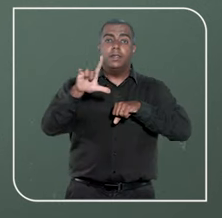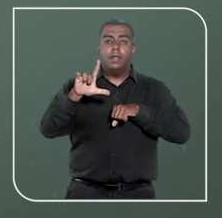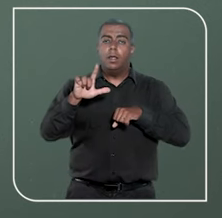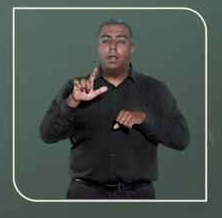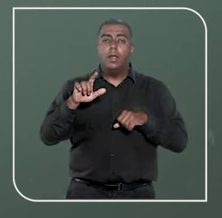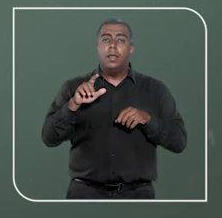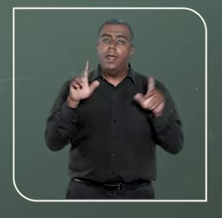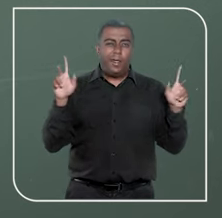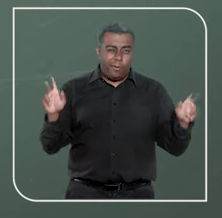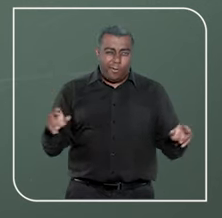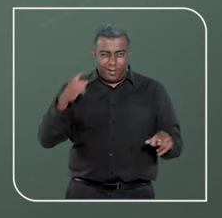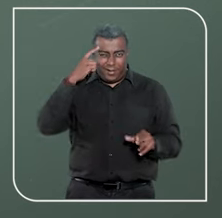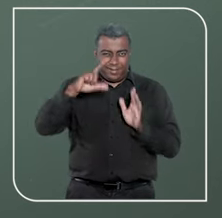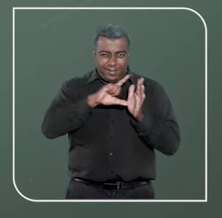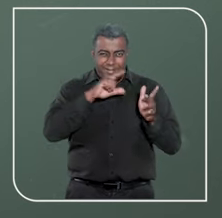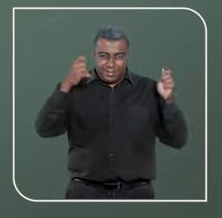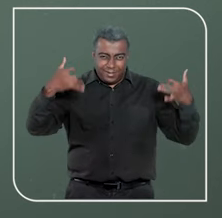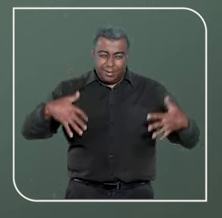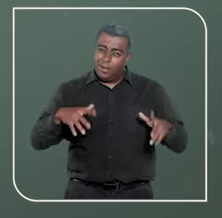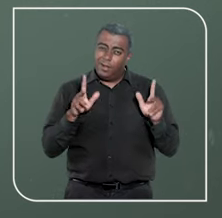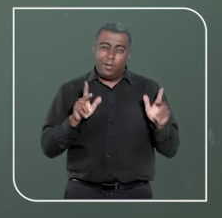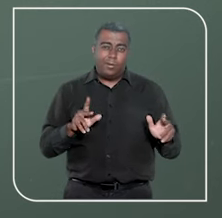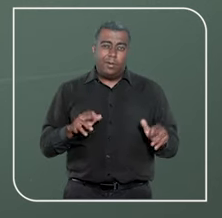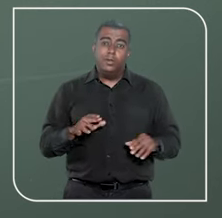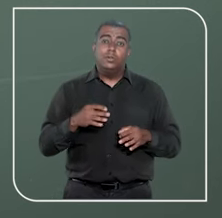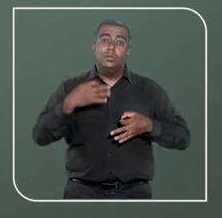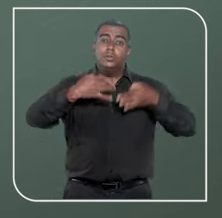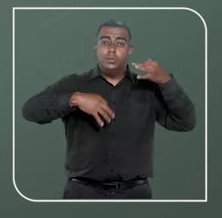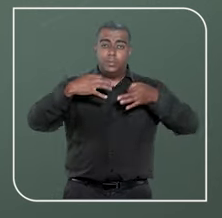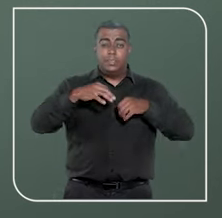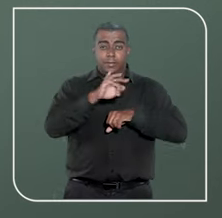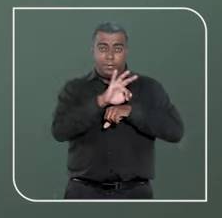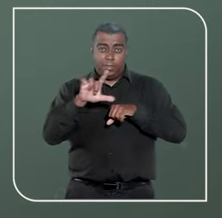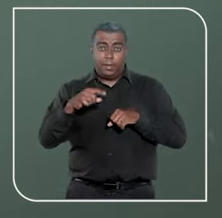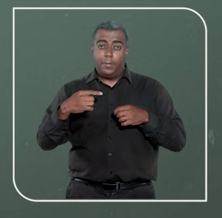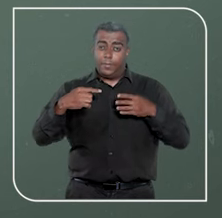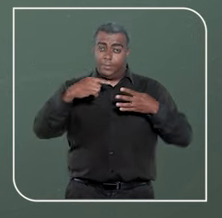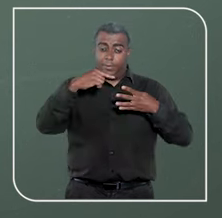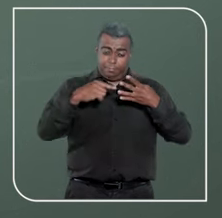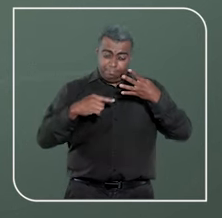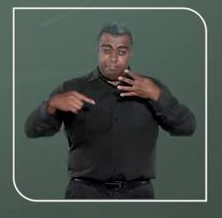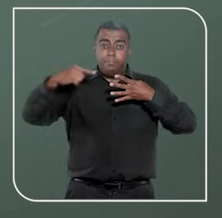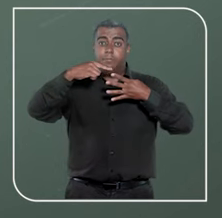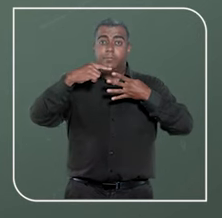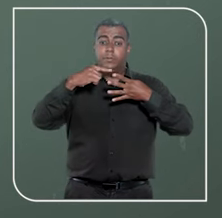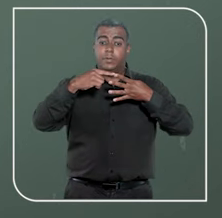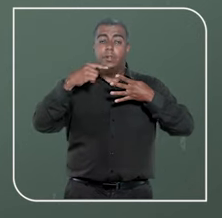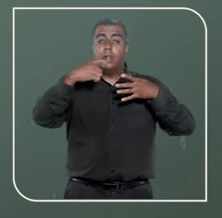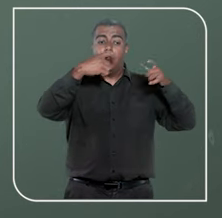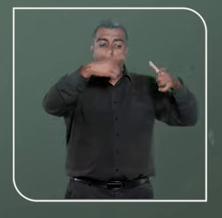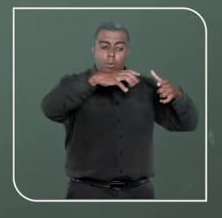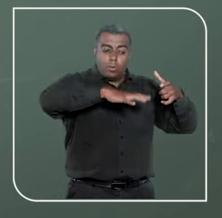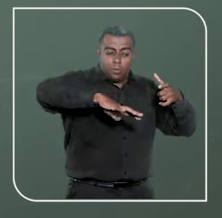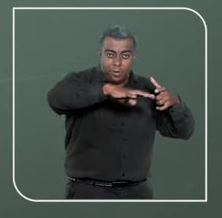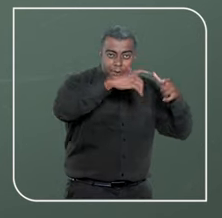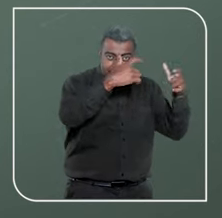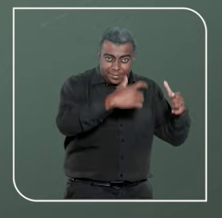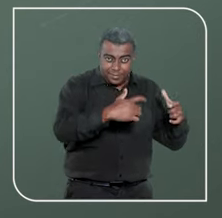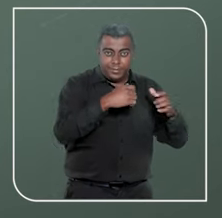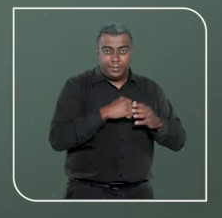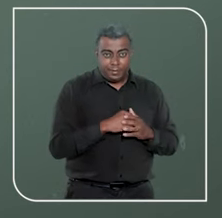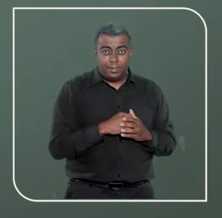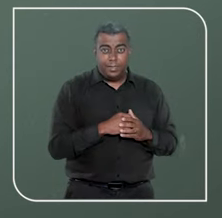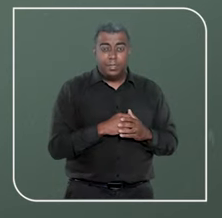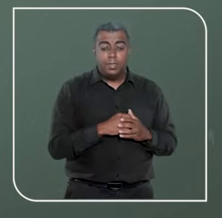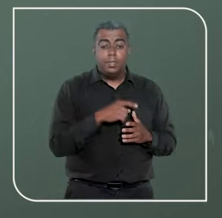Federal, a lógica é basicamente a mesma. Ela é composta por juízes federais, na primeira instância, que atuam nas varas ou nas